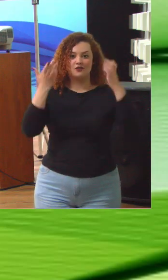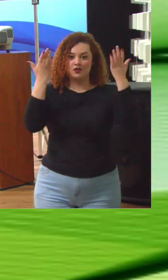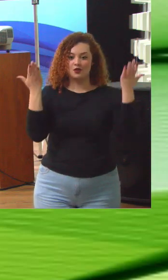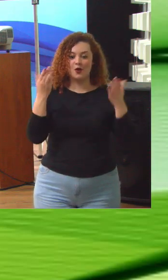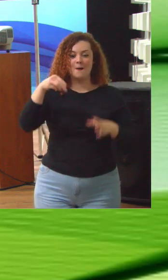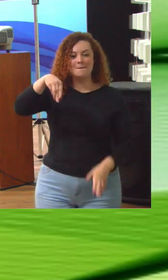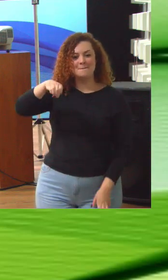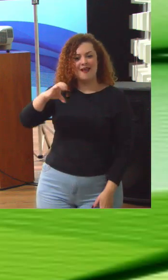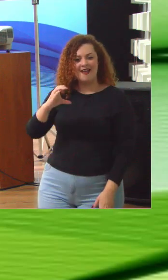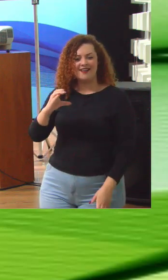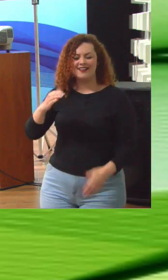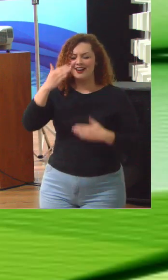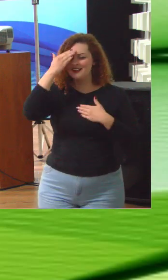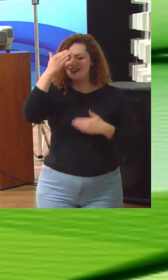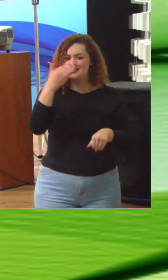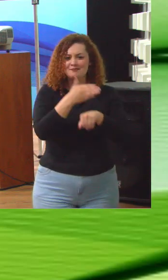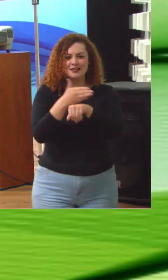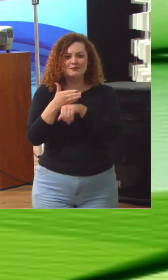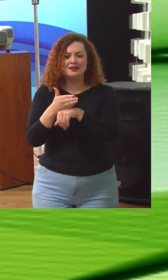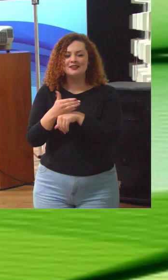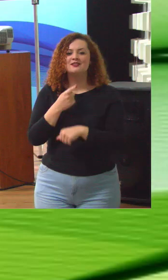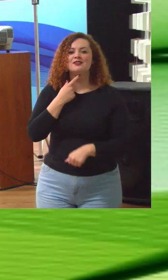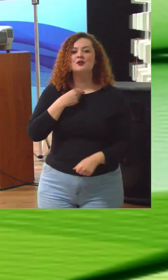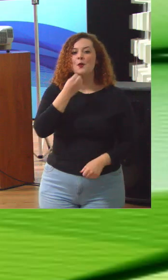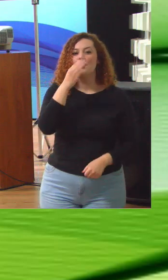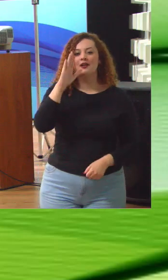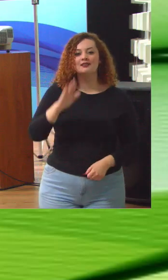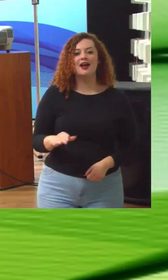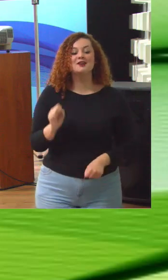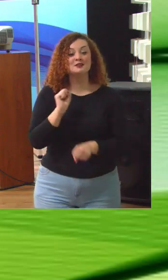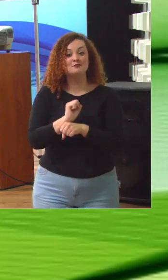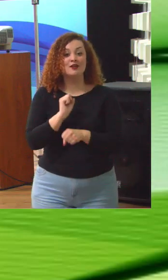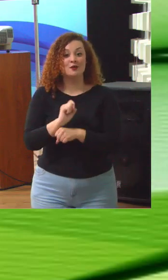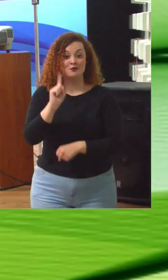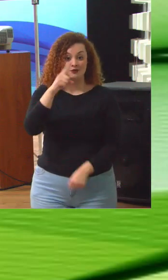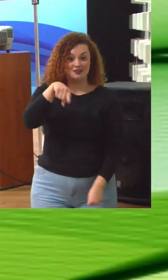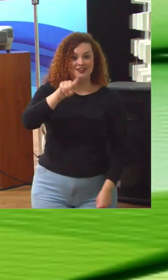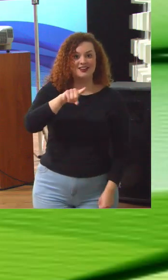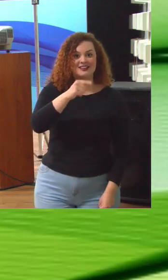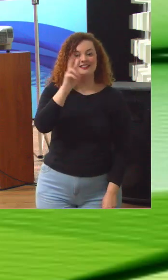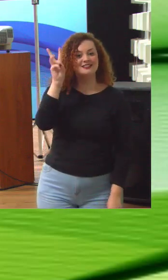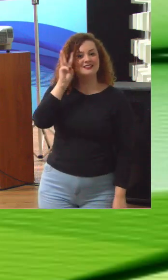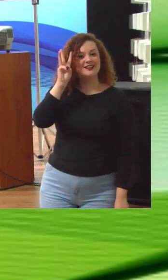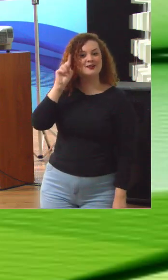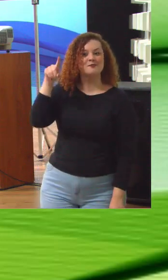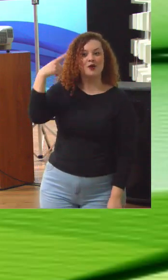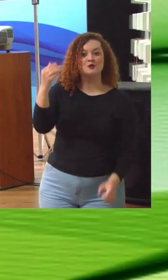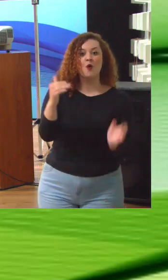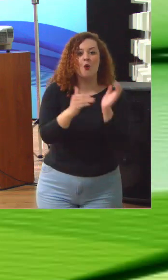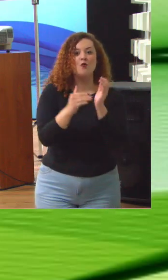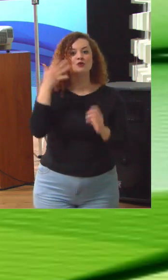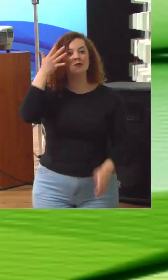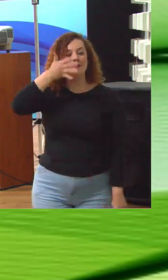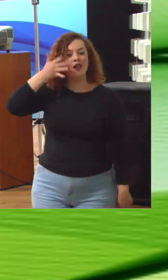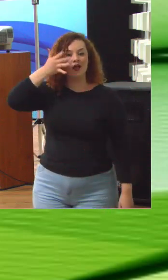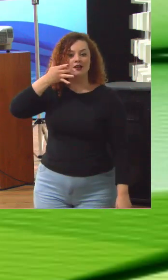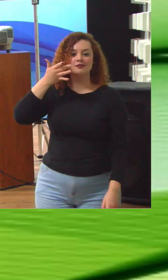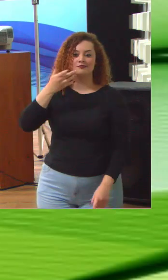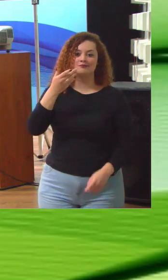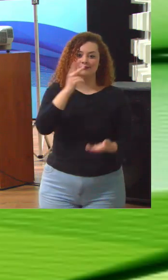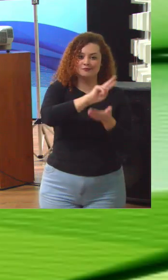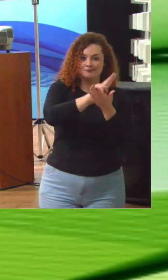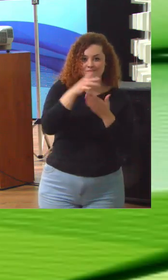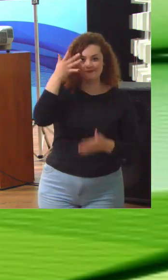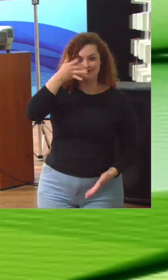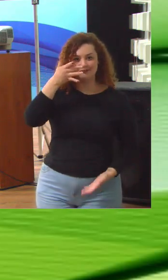MEC agradece a participação de todos e deseja uma boa tarde aguardamos vocês na próxima terça e a última palestra deste ciclo